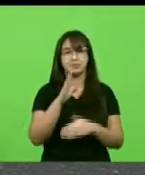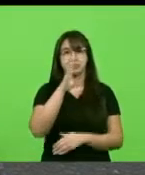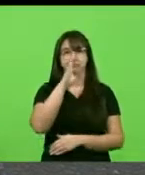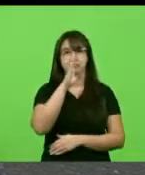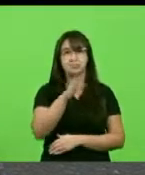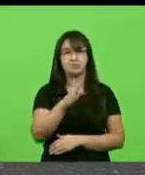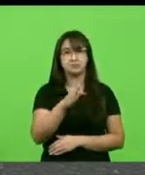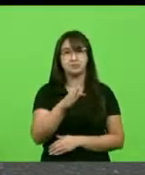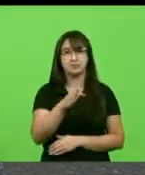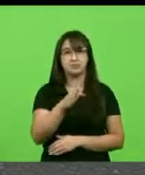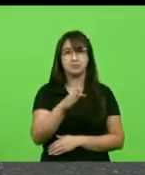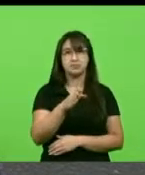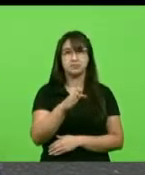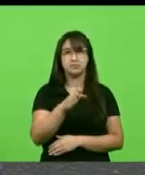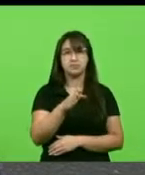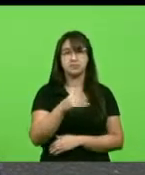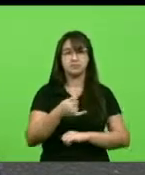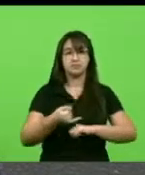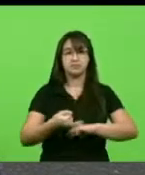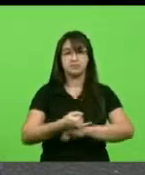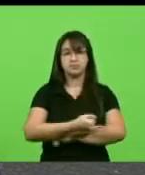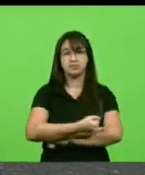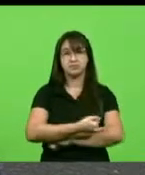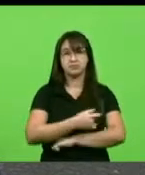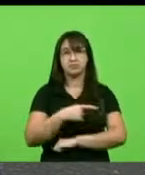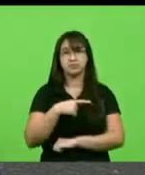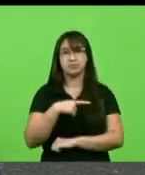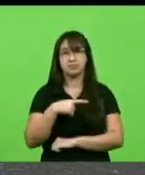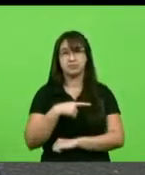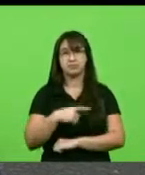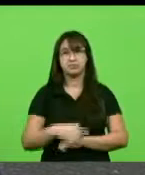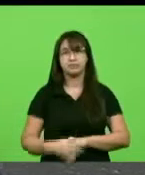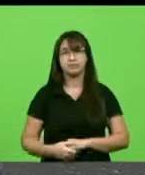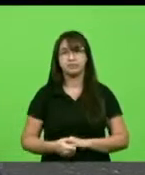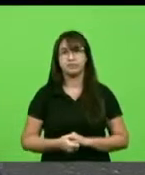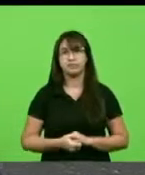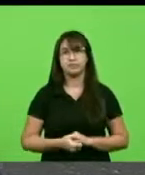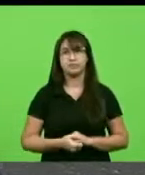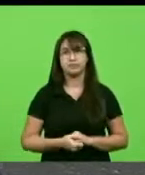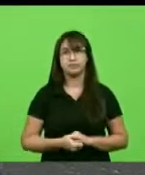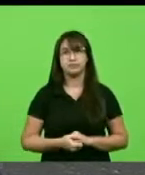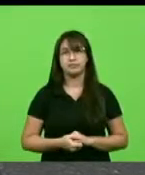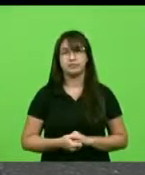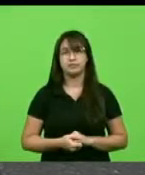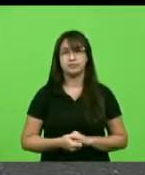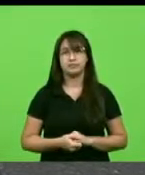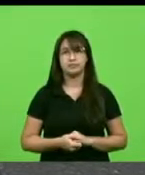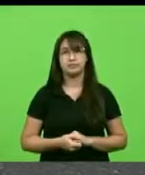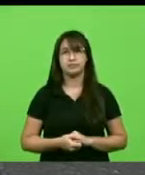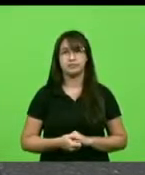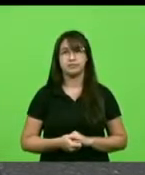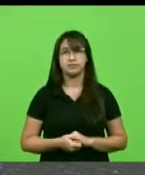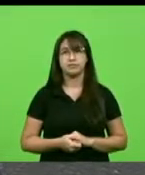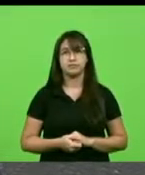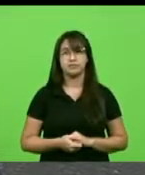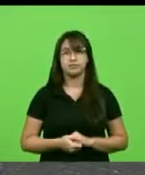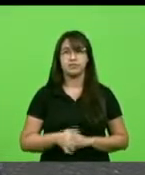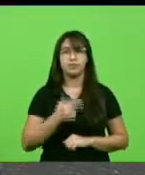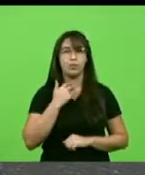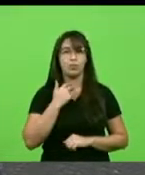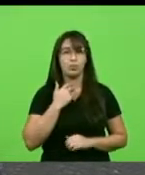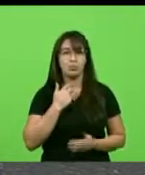infraestruturas. Nós não podemos perder essa